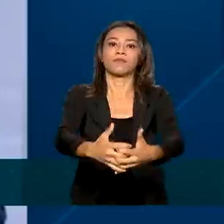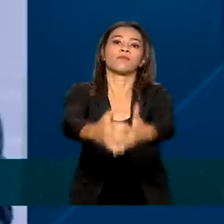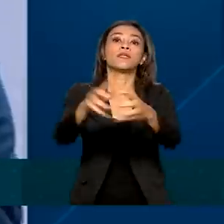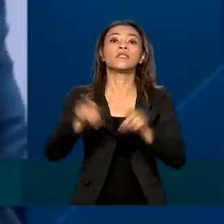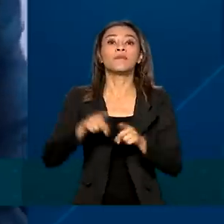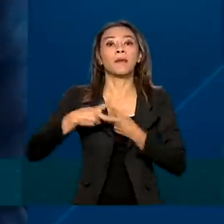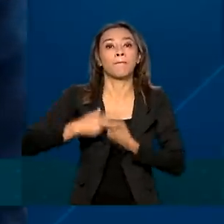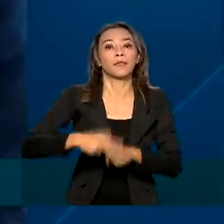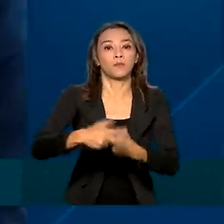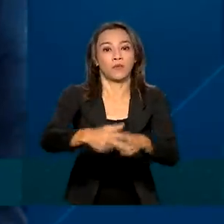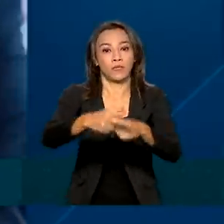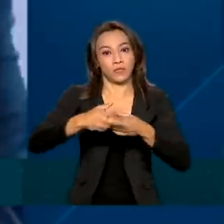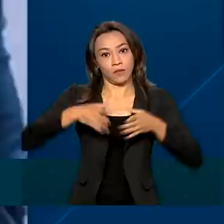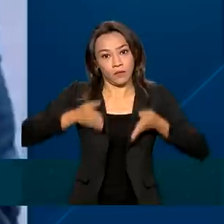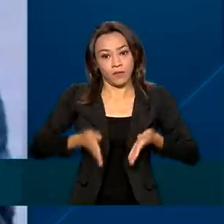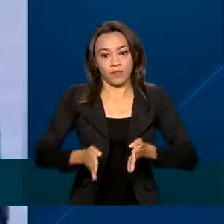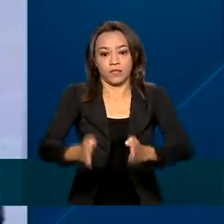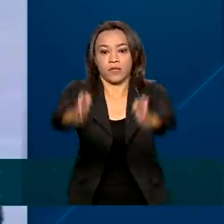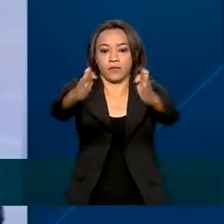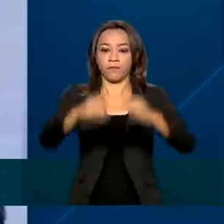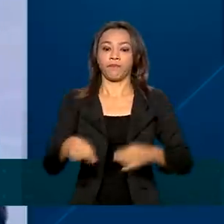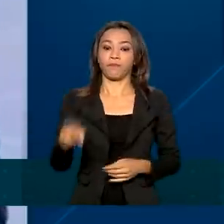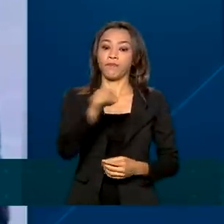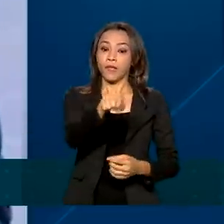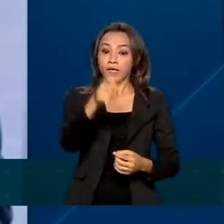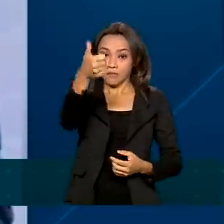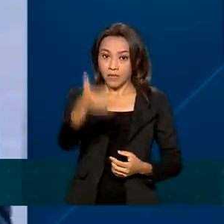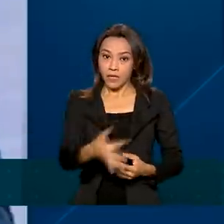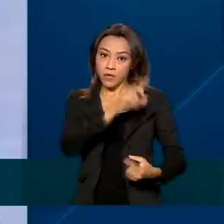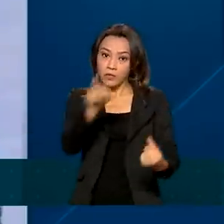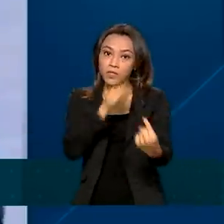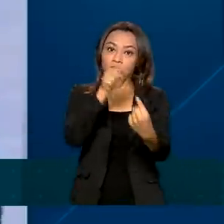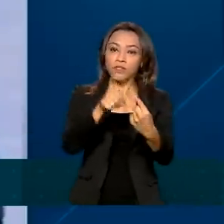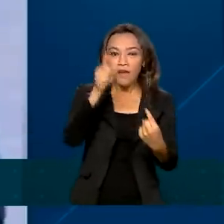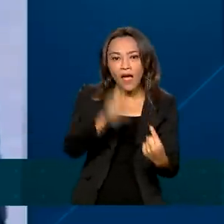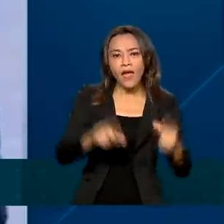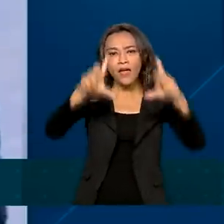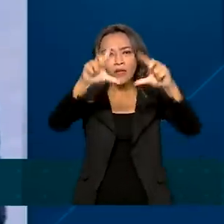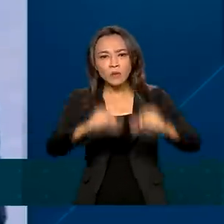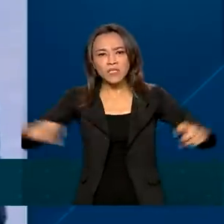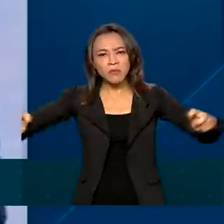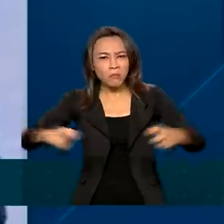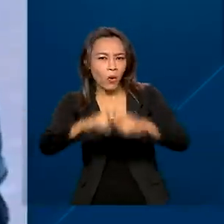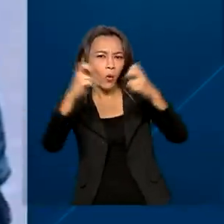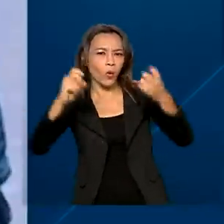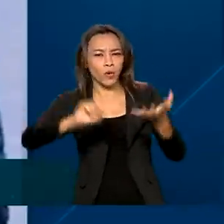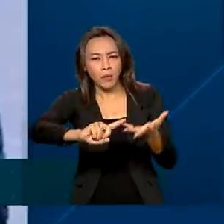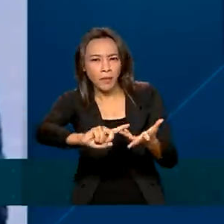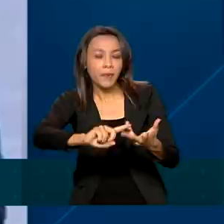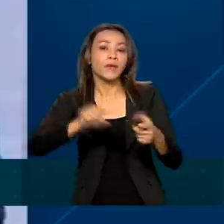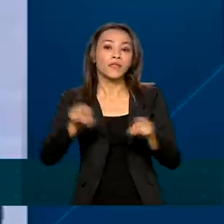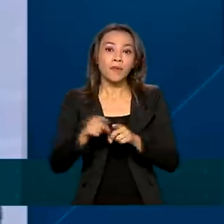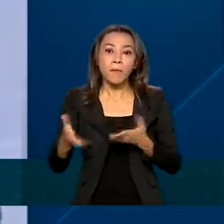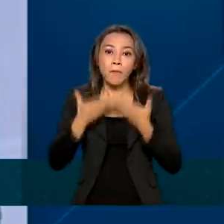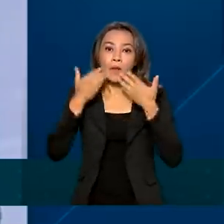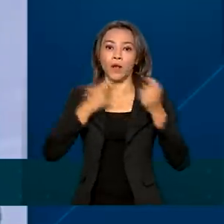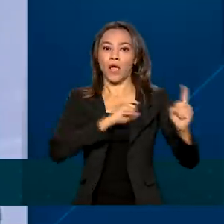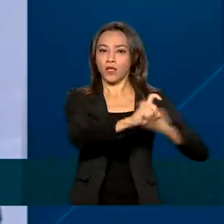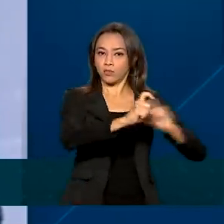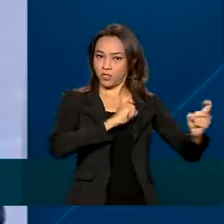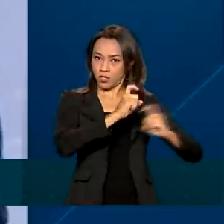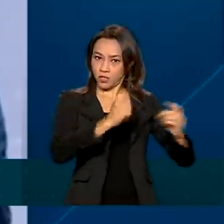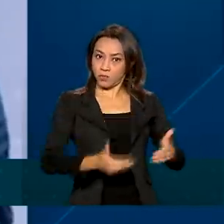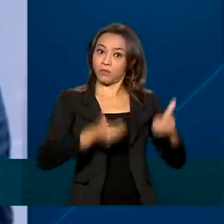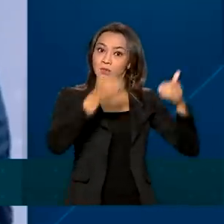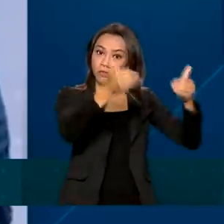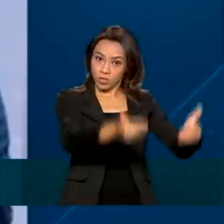A ideia é reduzir o número de acidentes, aprimorar a gestão do Ministério da Infraestrutura e a integração entre a NTT e a